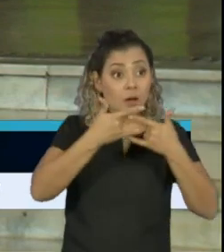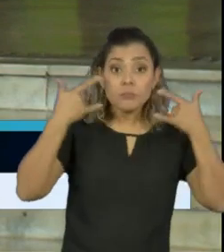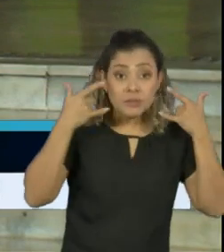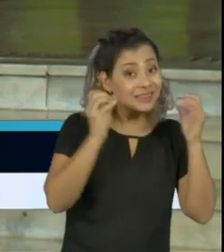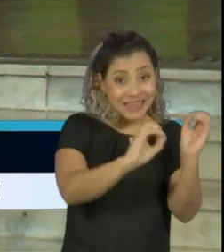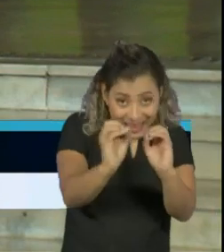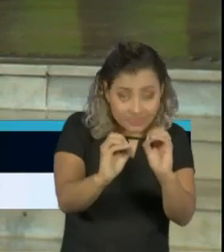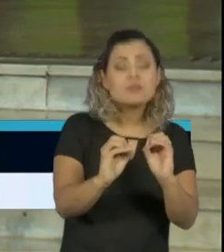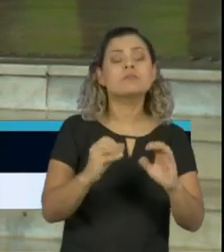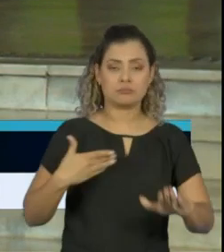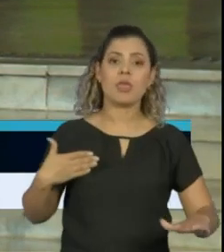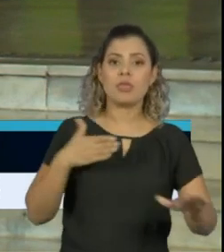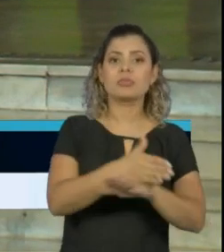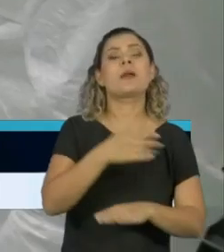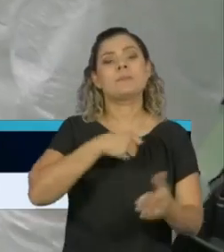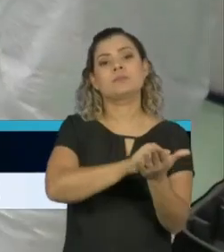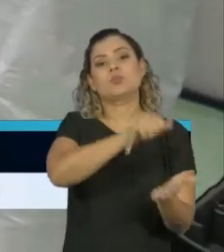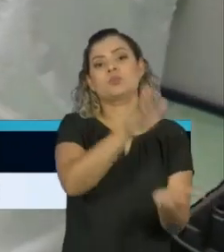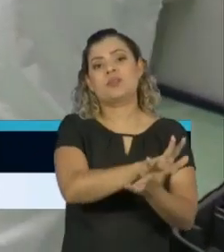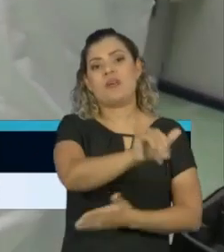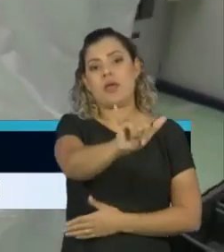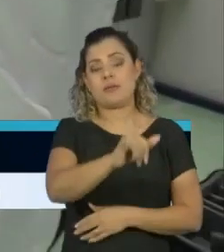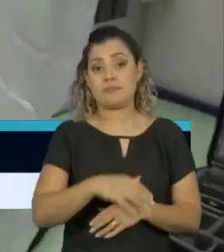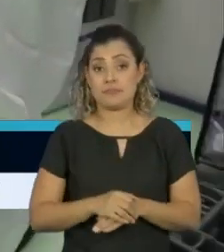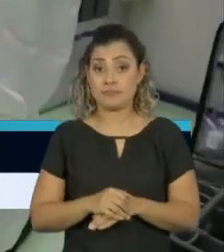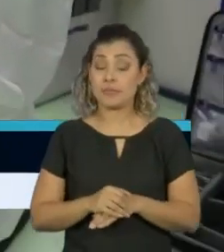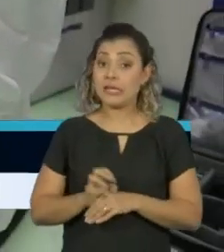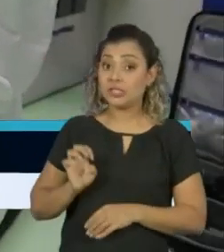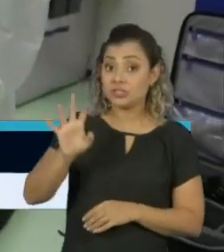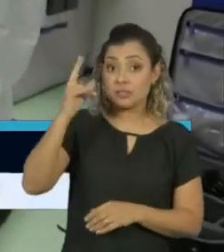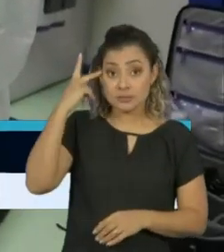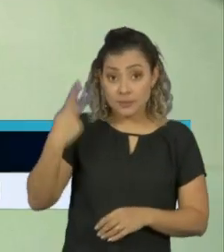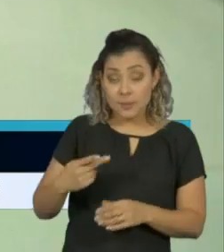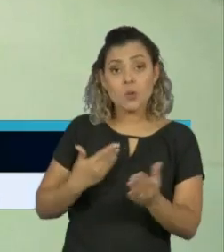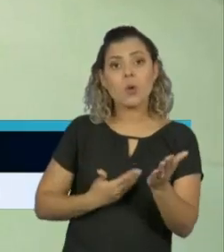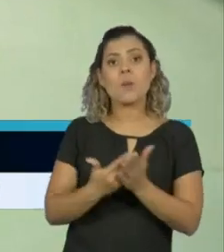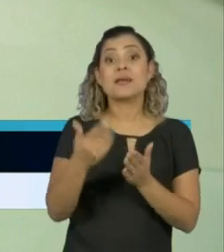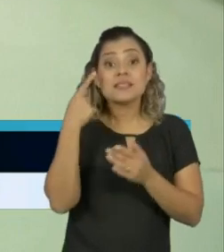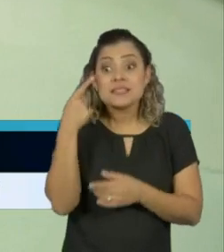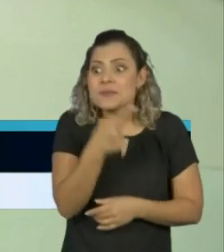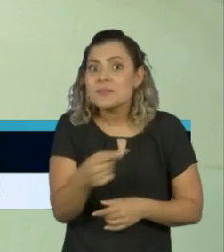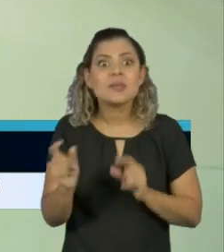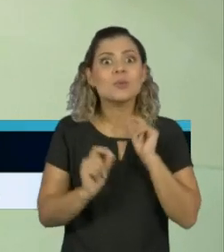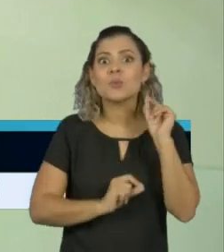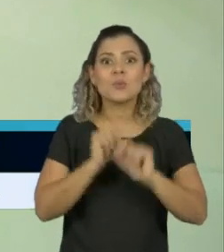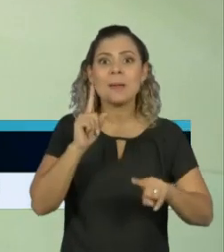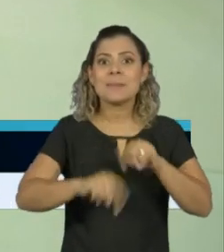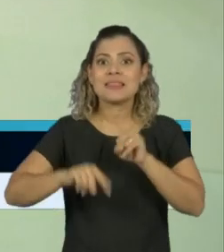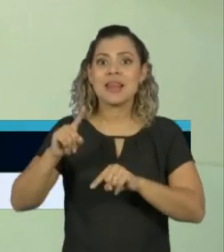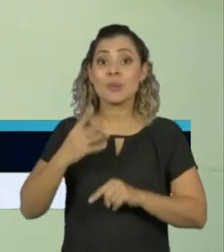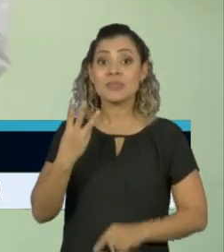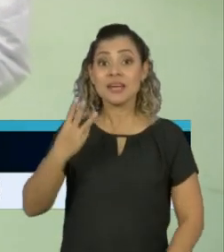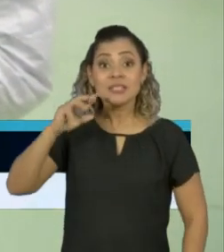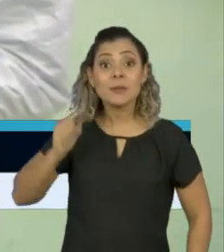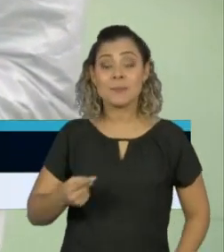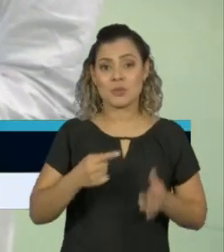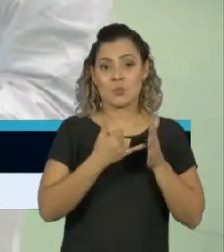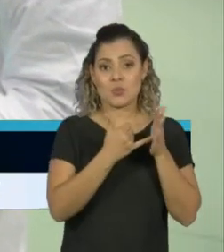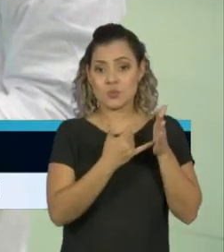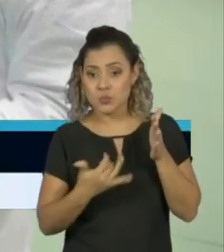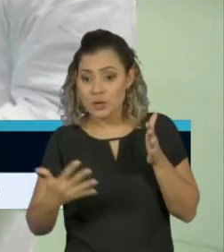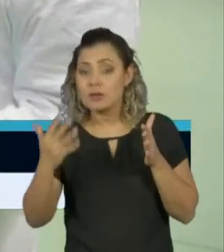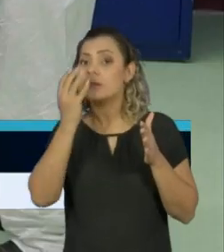tiver pelo menos uma pessoa sem máscara. O estado de São Paulo começa a receber esta semana a primeira leva de 3 mil respiradores para